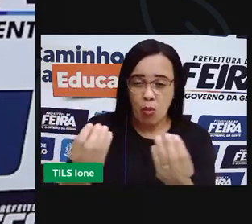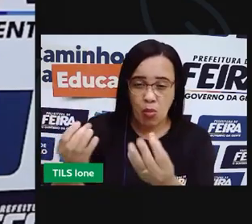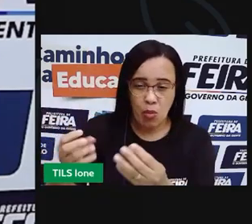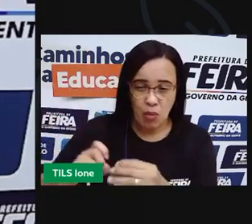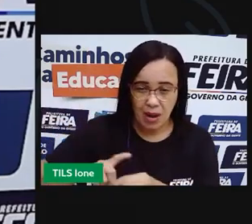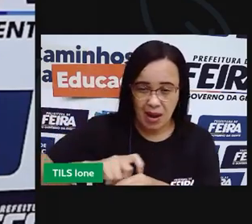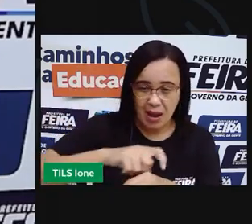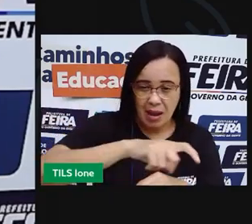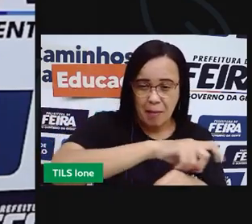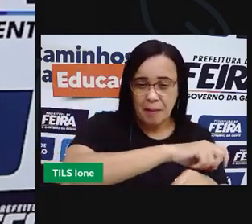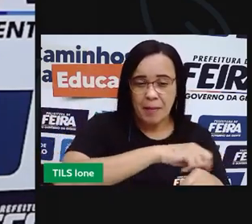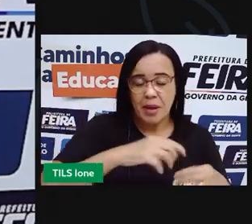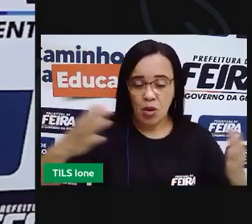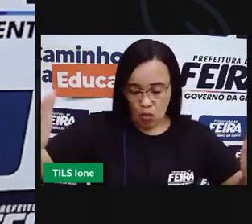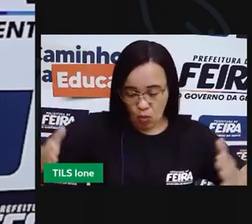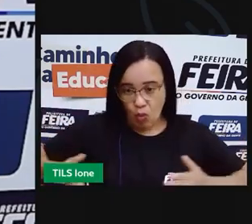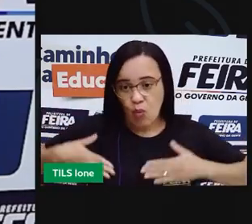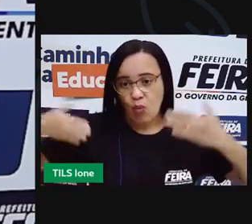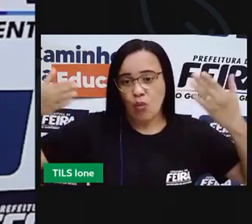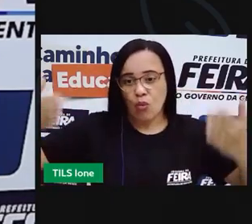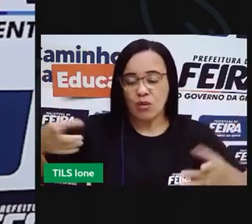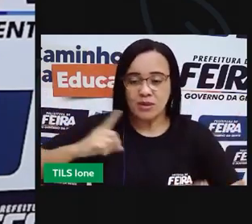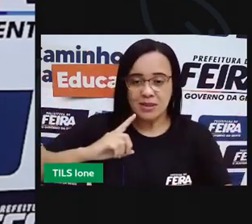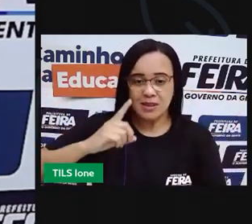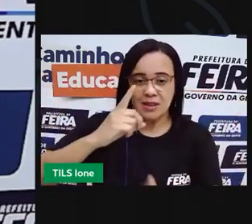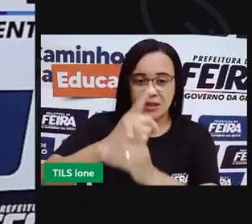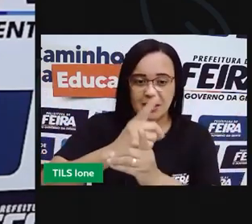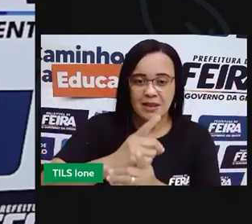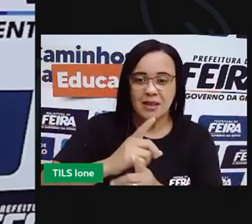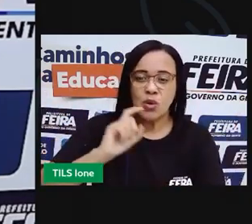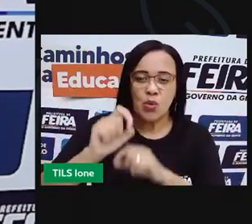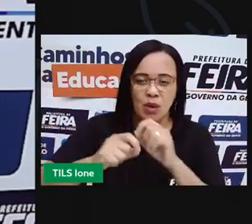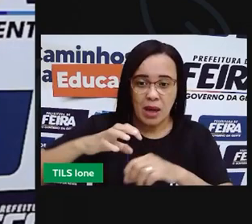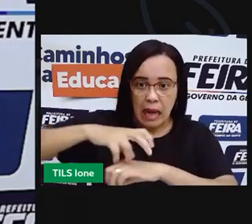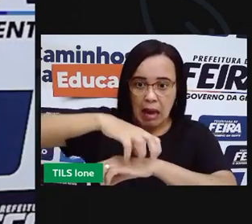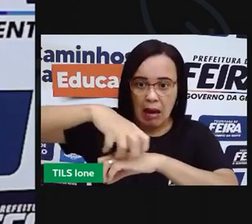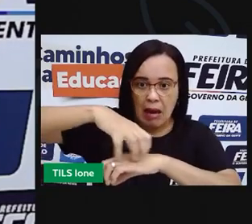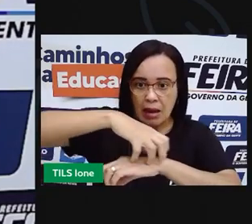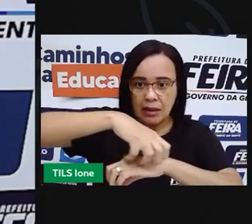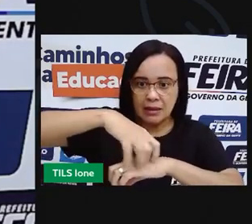susto o Quati leva, se encontra a caranguejeira.